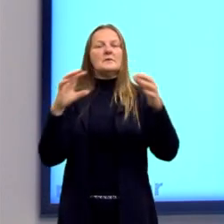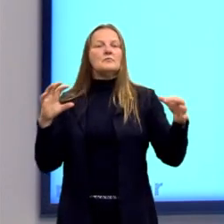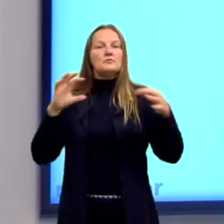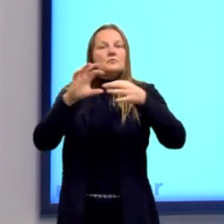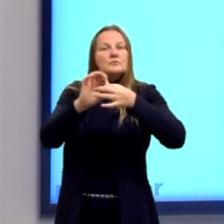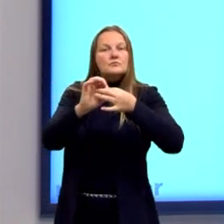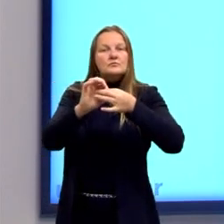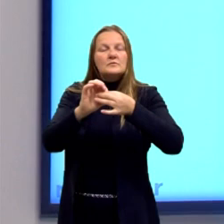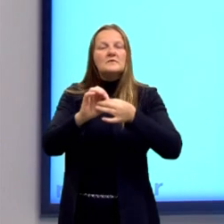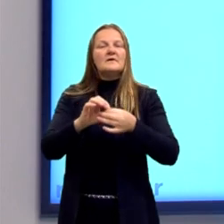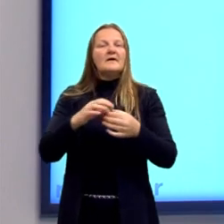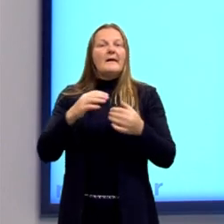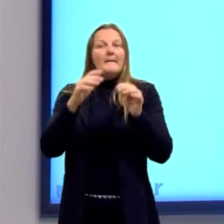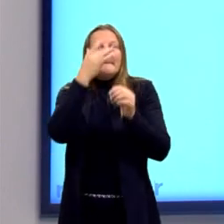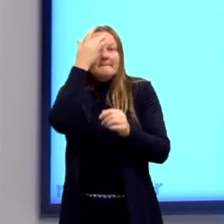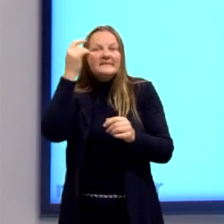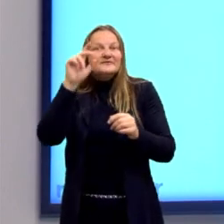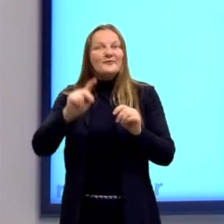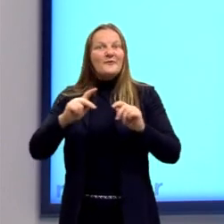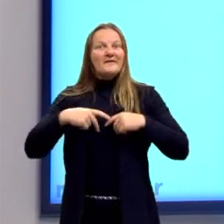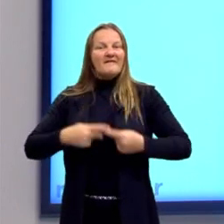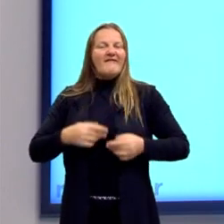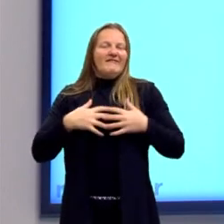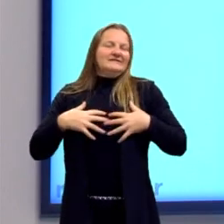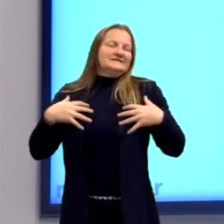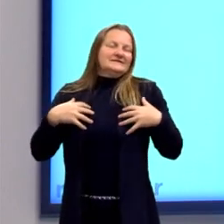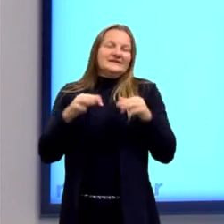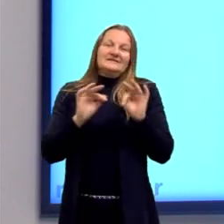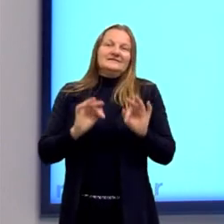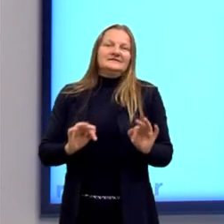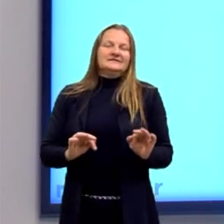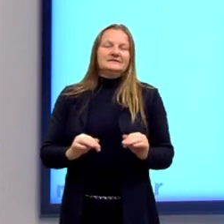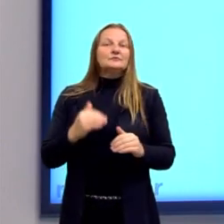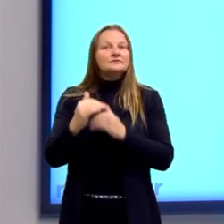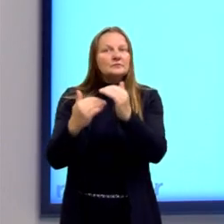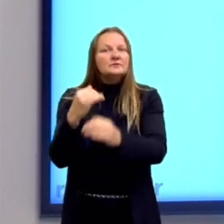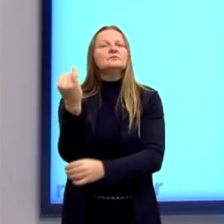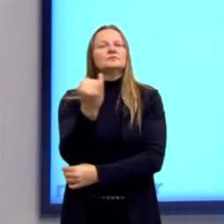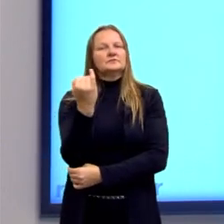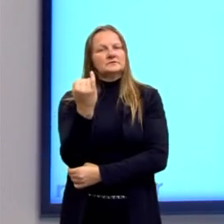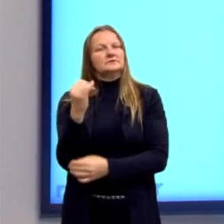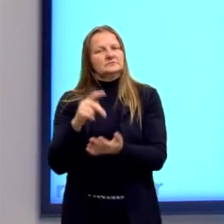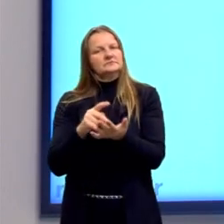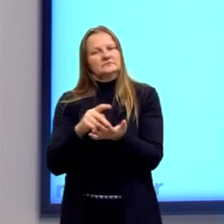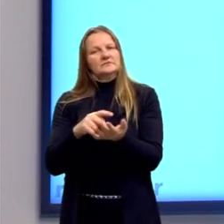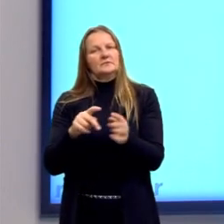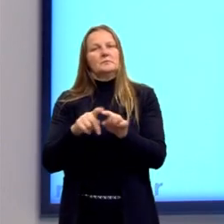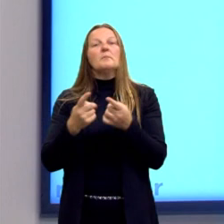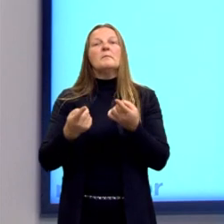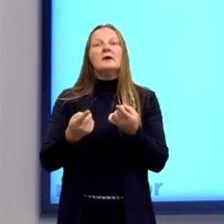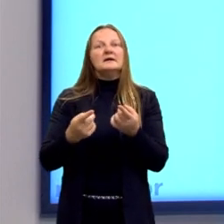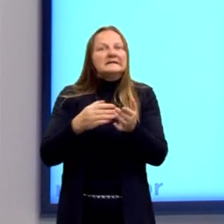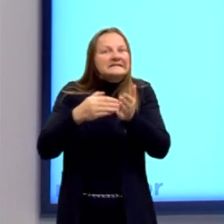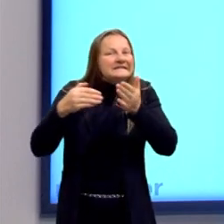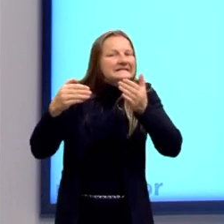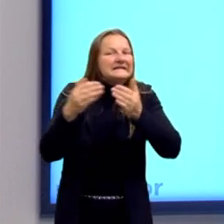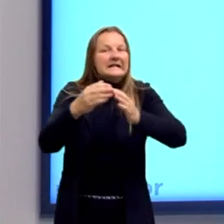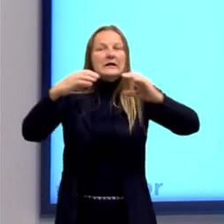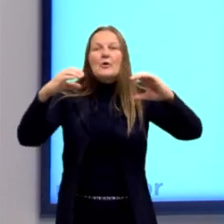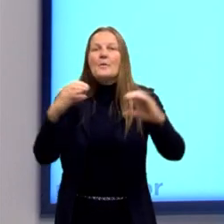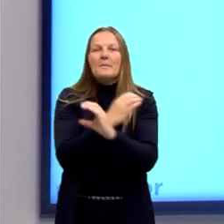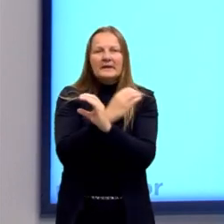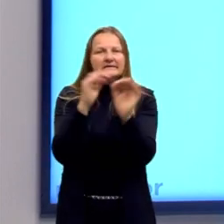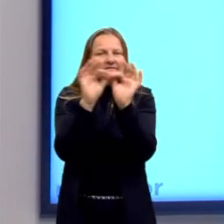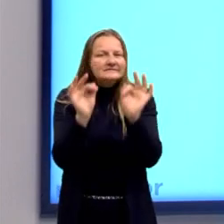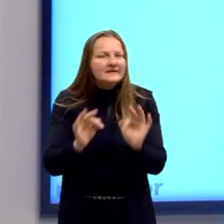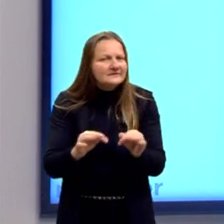felicidade. O desenvolvimento trouxe coisas muito importantes, trouxe cura para muitas doenças,